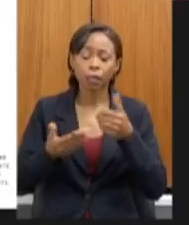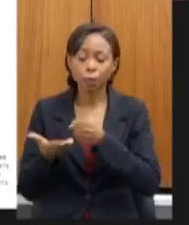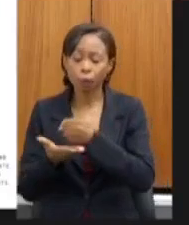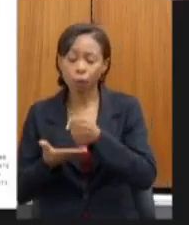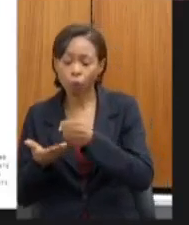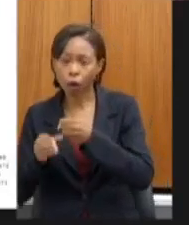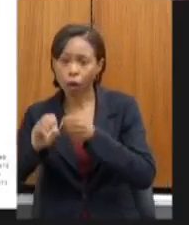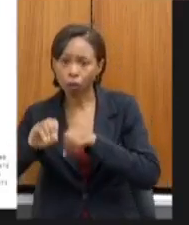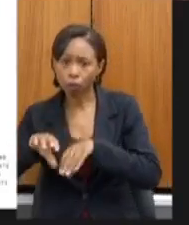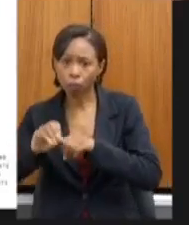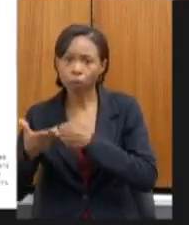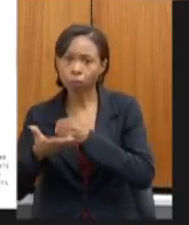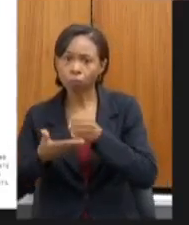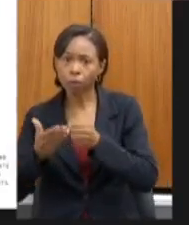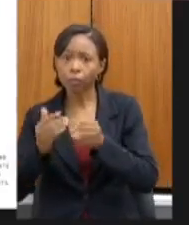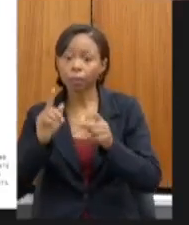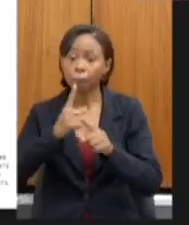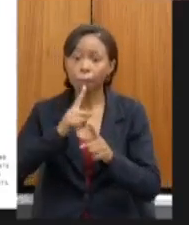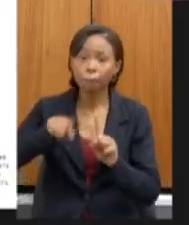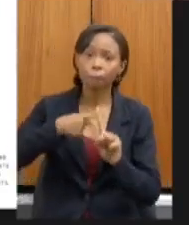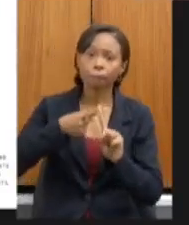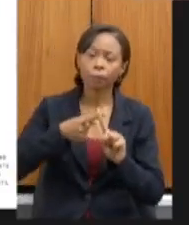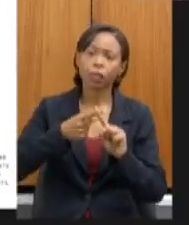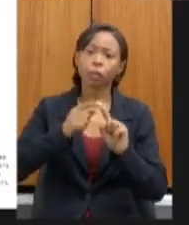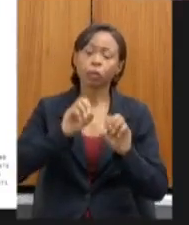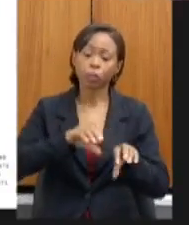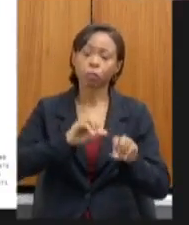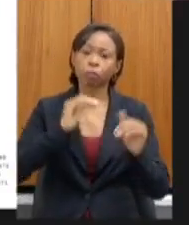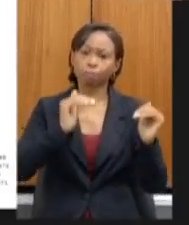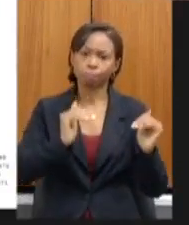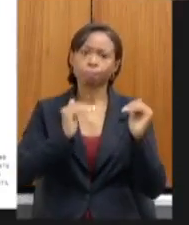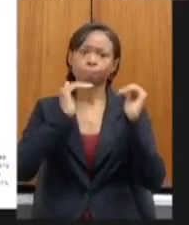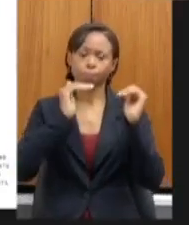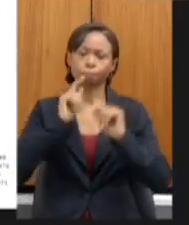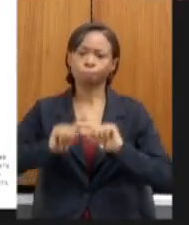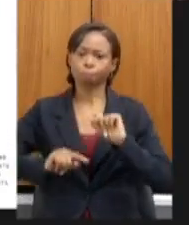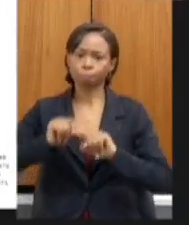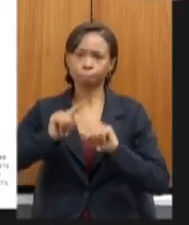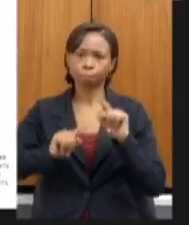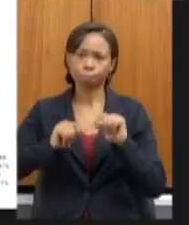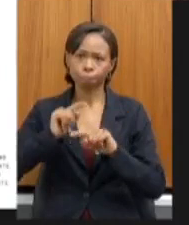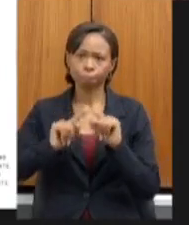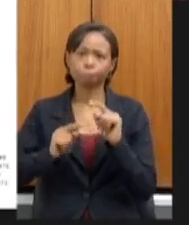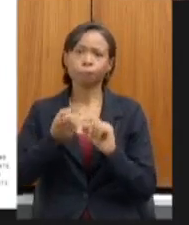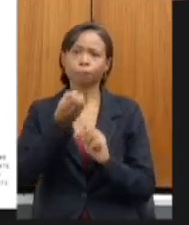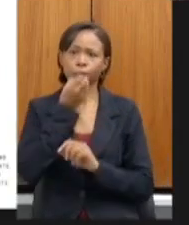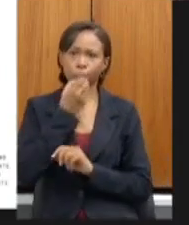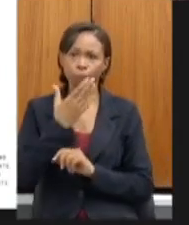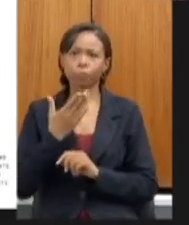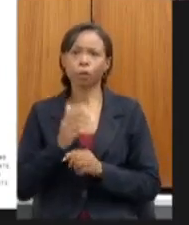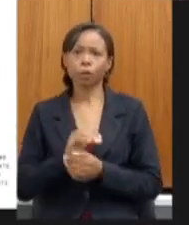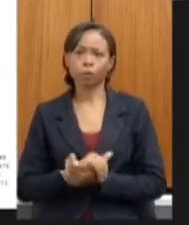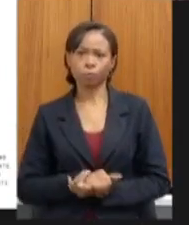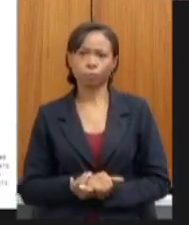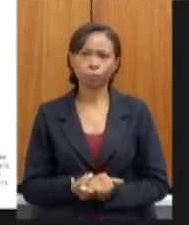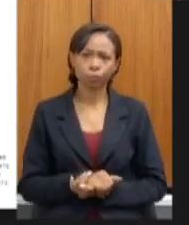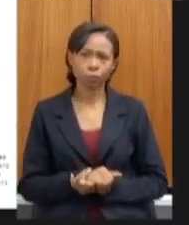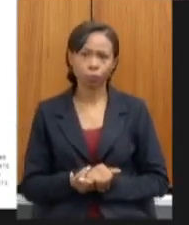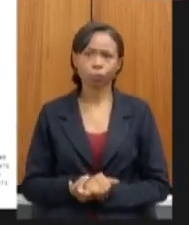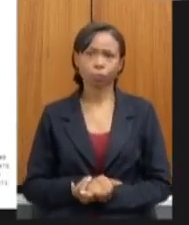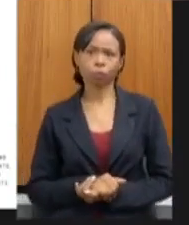trazendo nesse material esse cuidado de uma aproximação que todos nós sonhamos e que é tão importante por favor